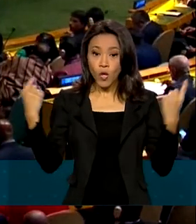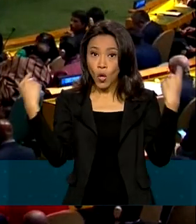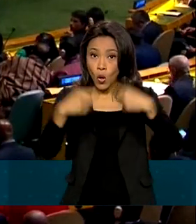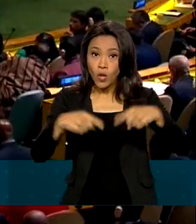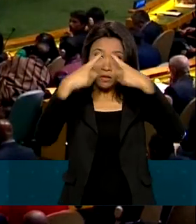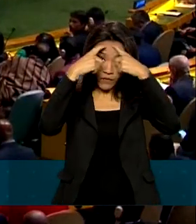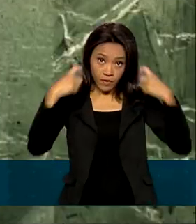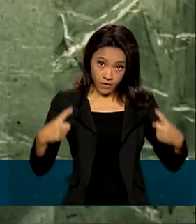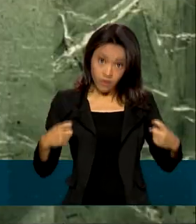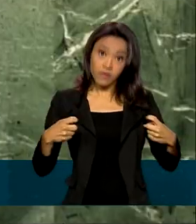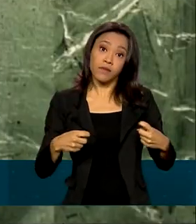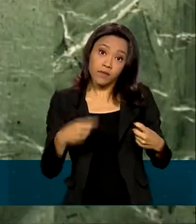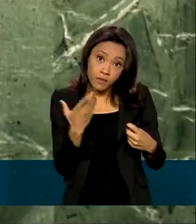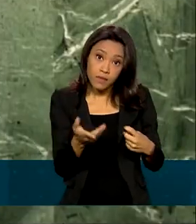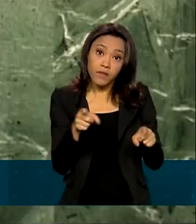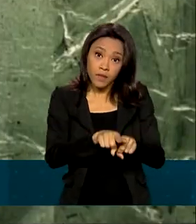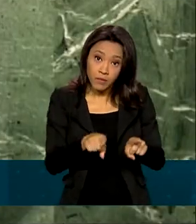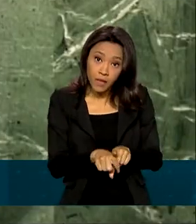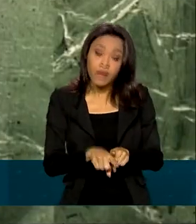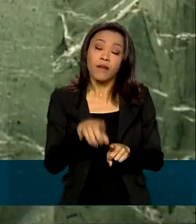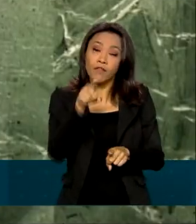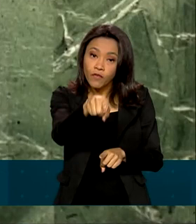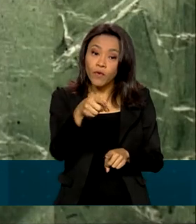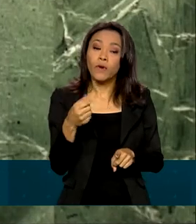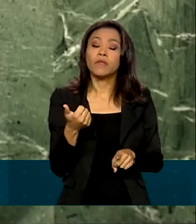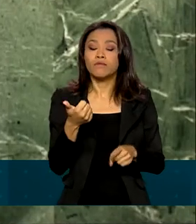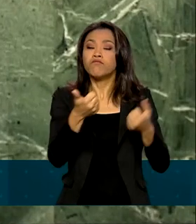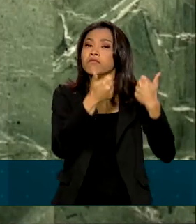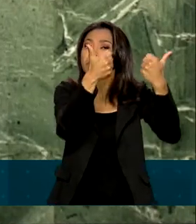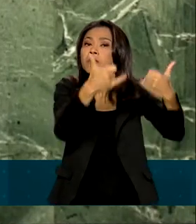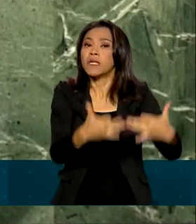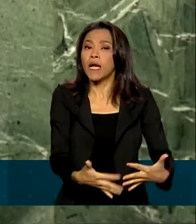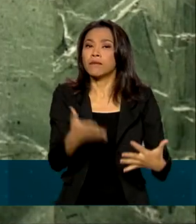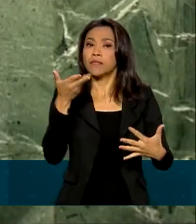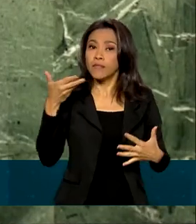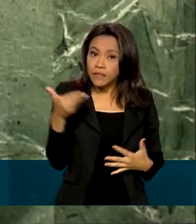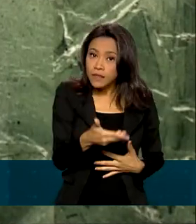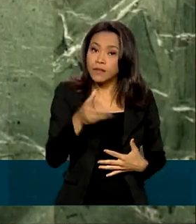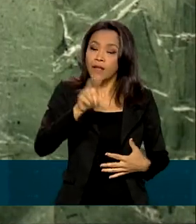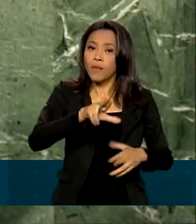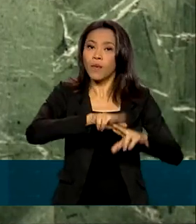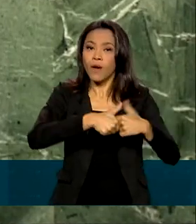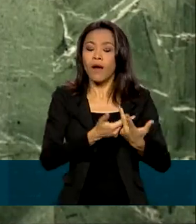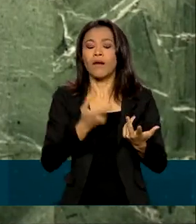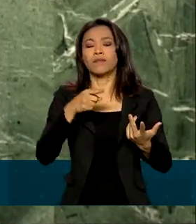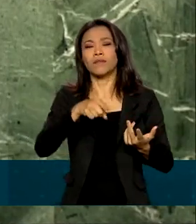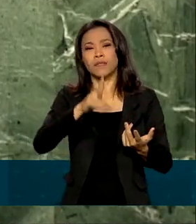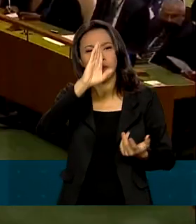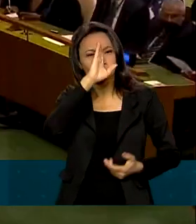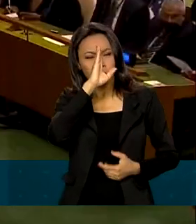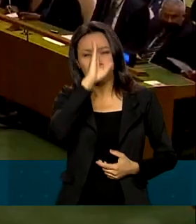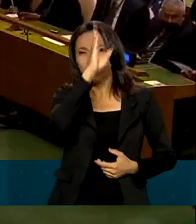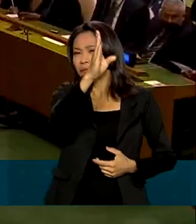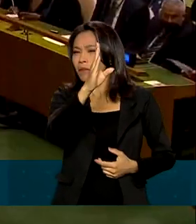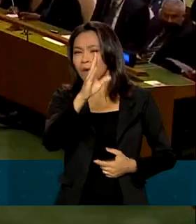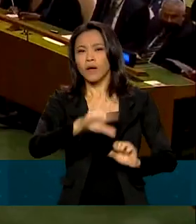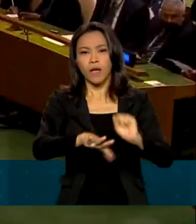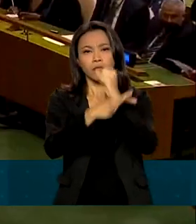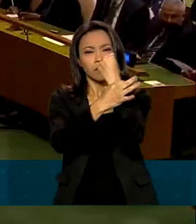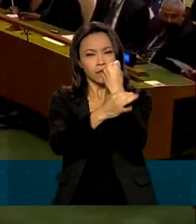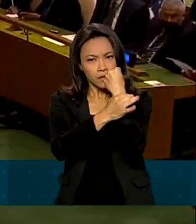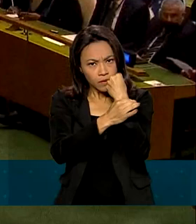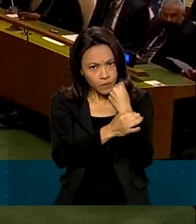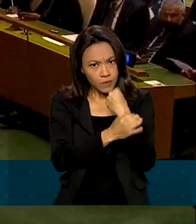também foi citado por Bolsonaro. Segundo o presidente, isso é parte da prioridade mais ampla de garantir